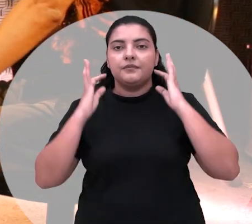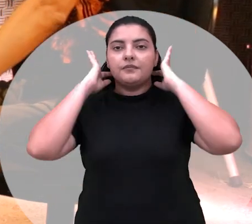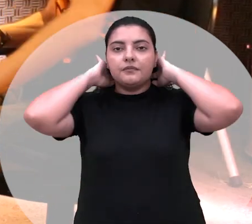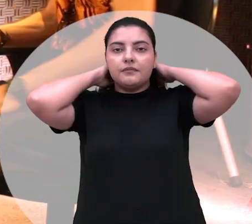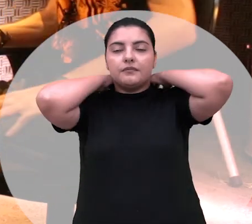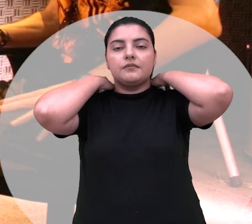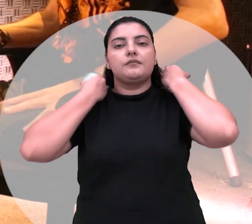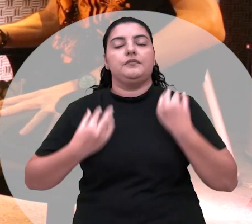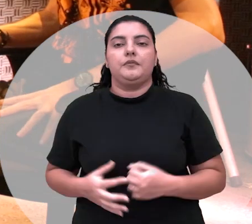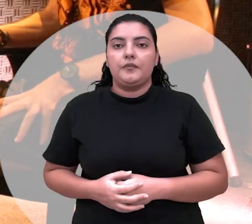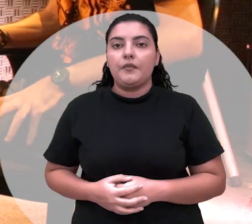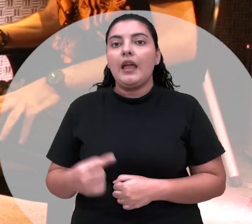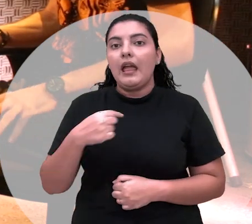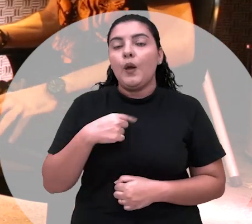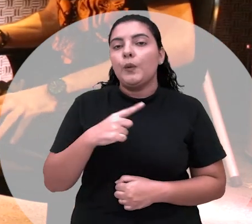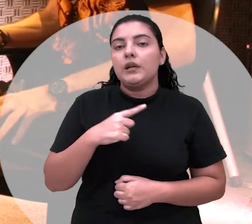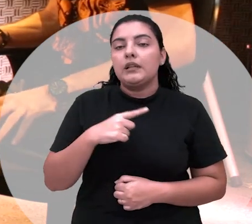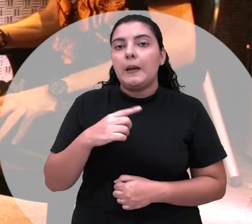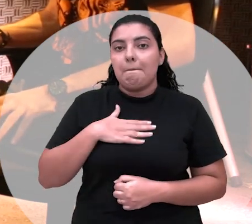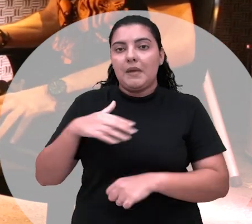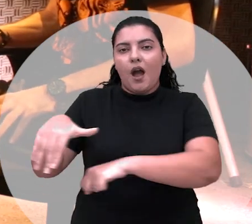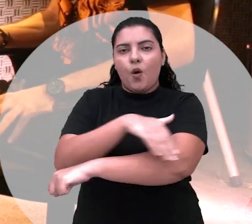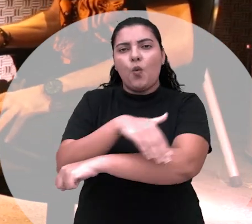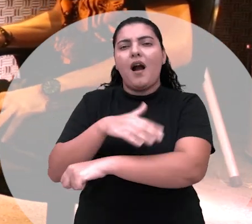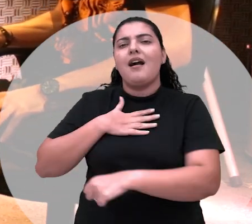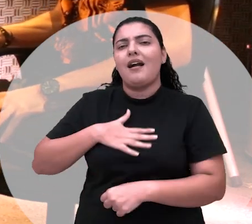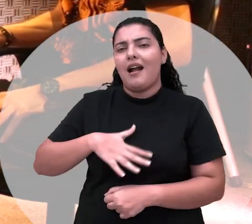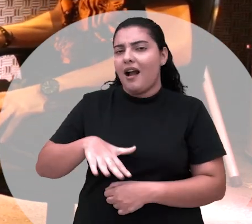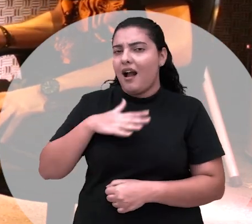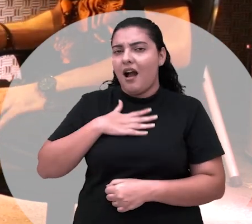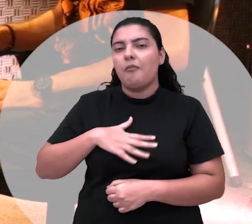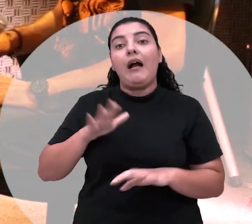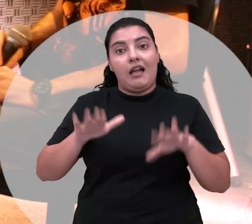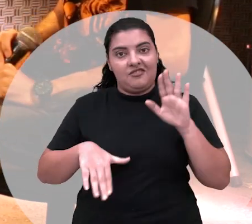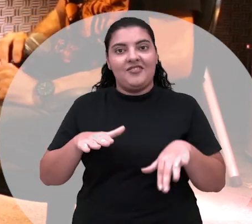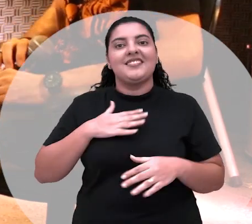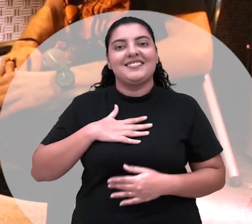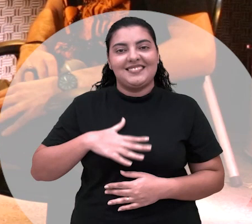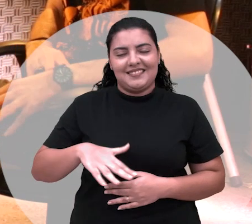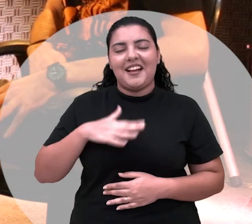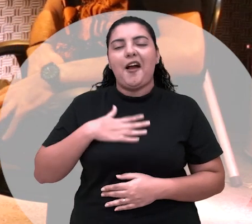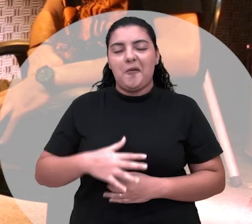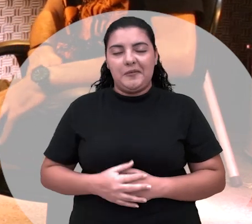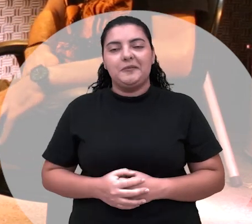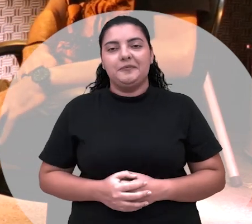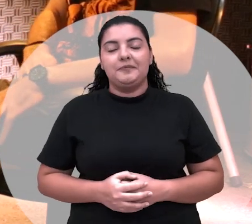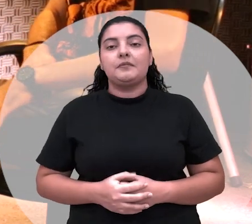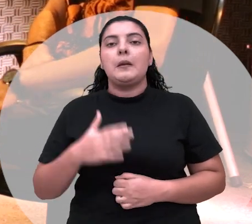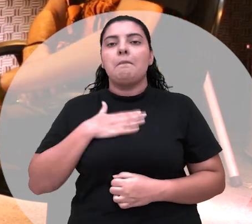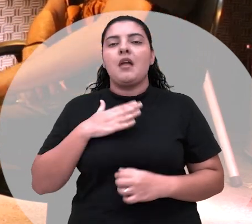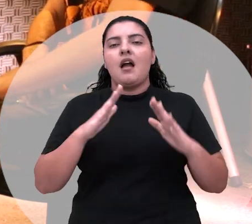a importância é porque eu tenho a minha rua ela é tranquila é calma às vezes mas ela é minha